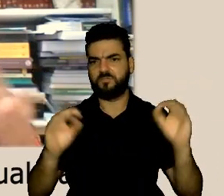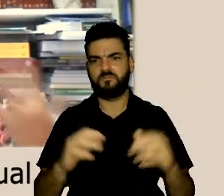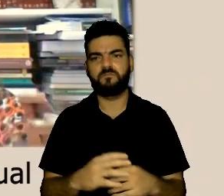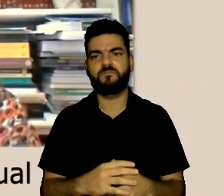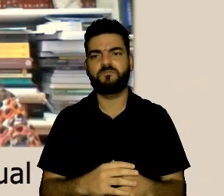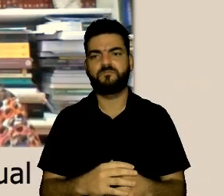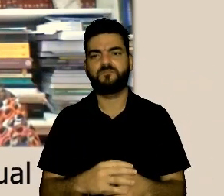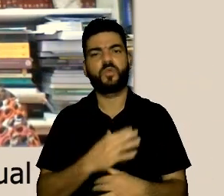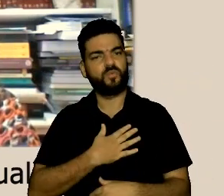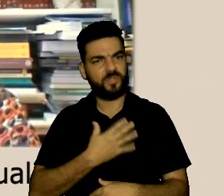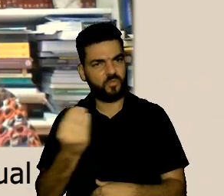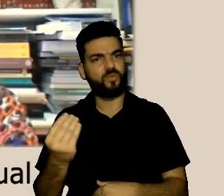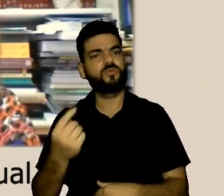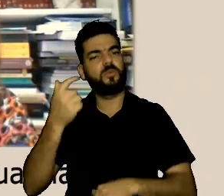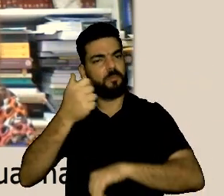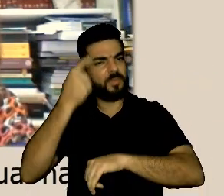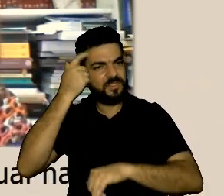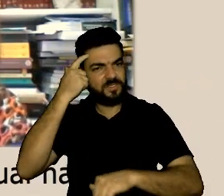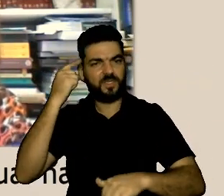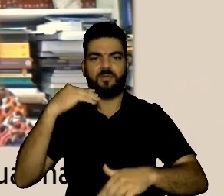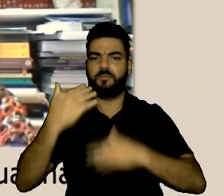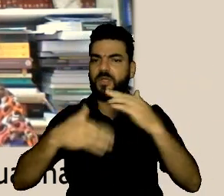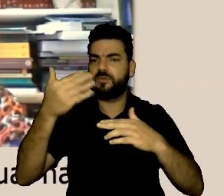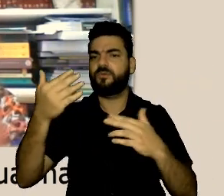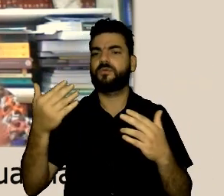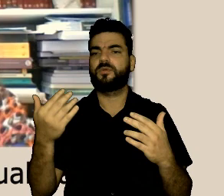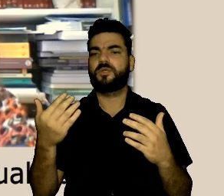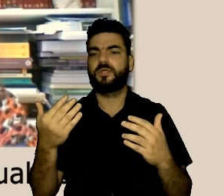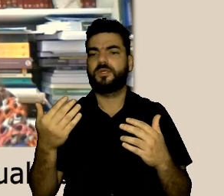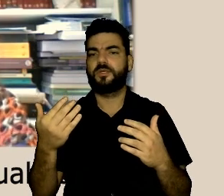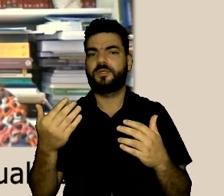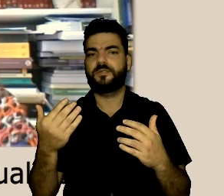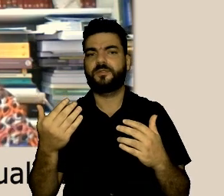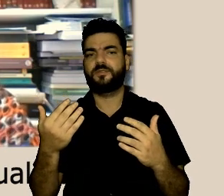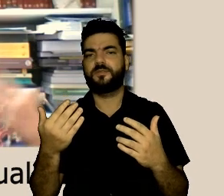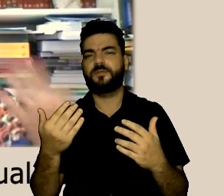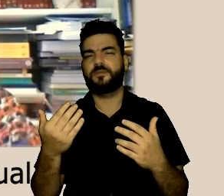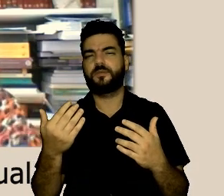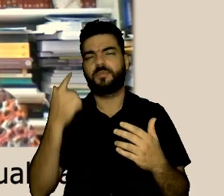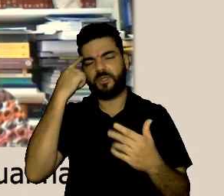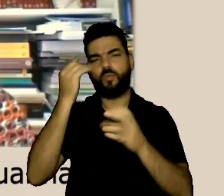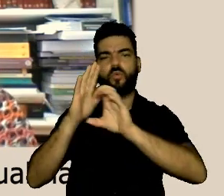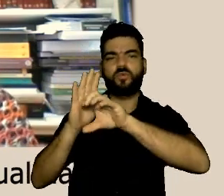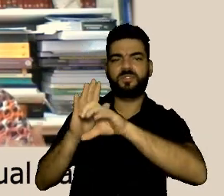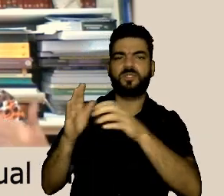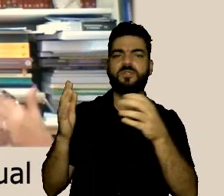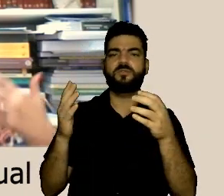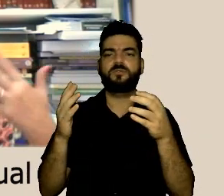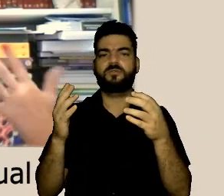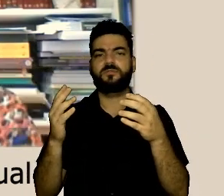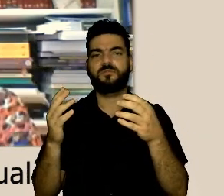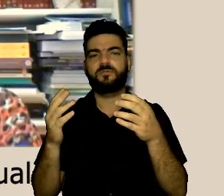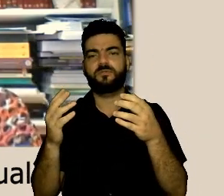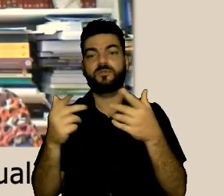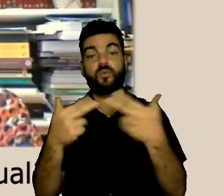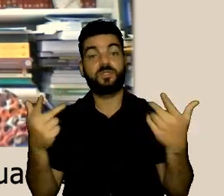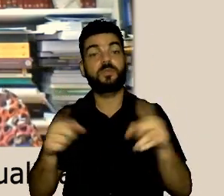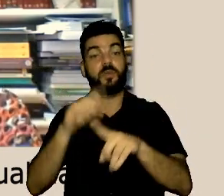esse evento foi muito bom para isso também além de nos capacitar além de mostrar